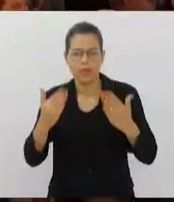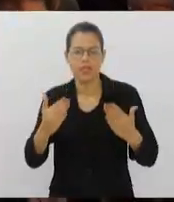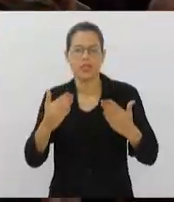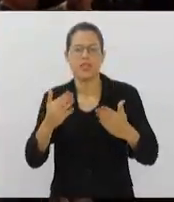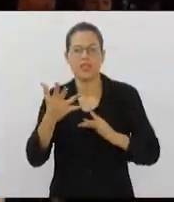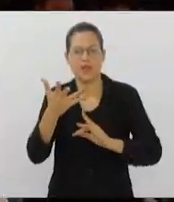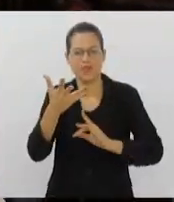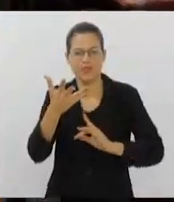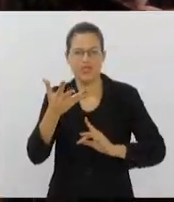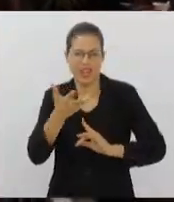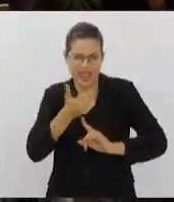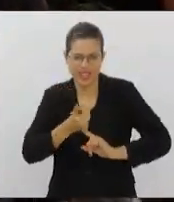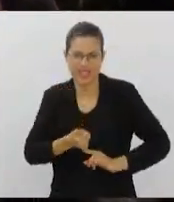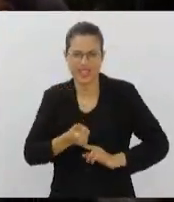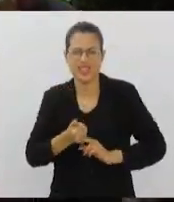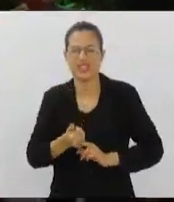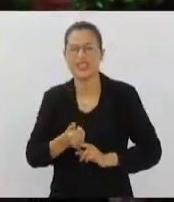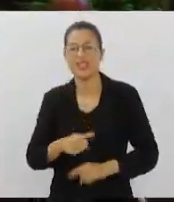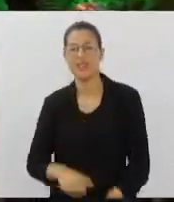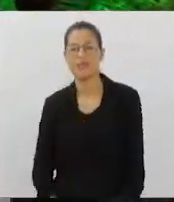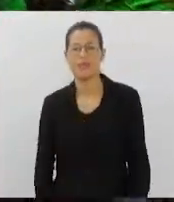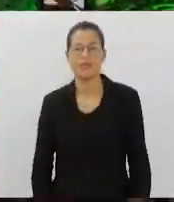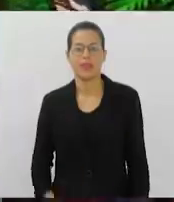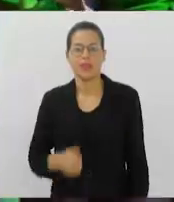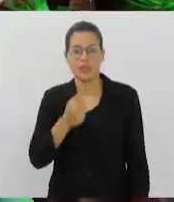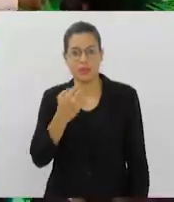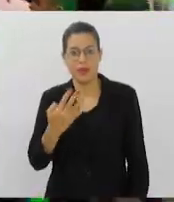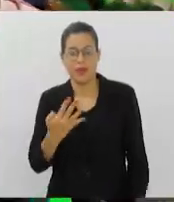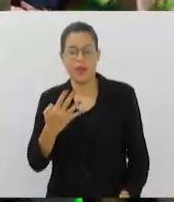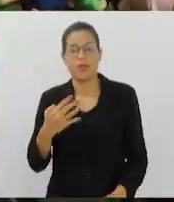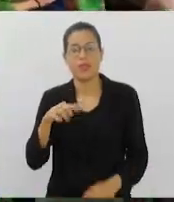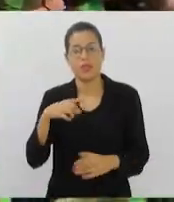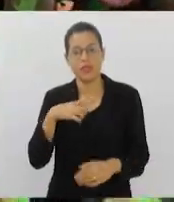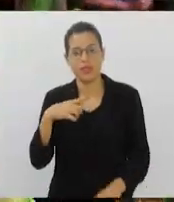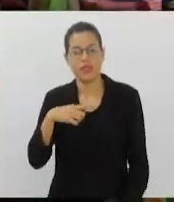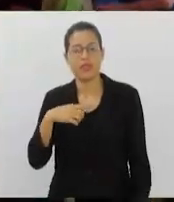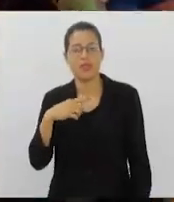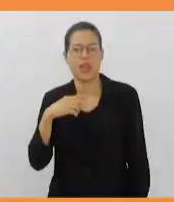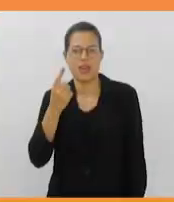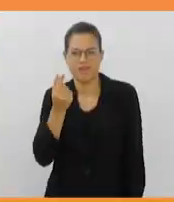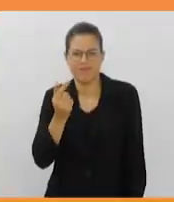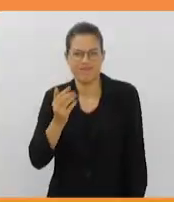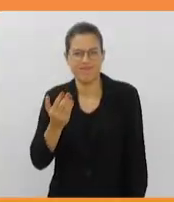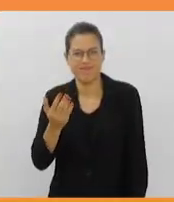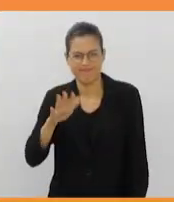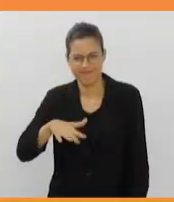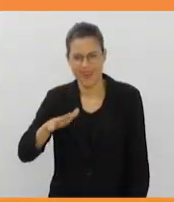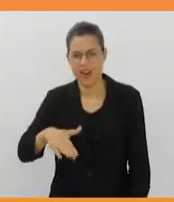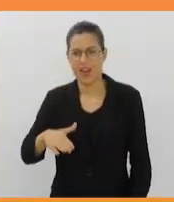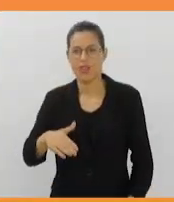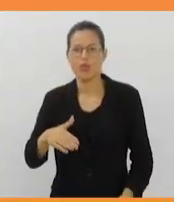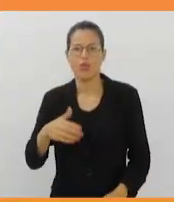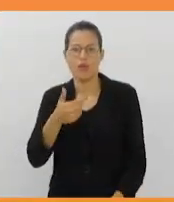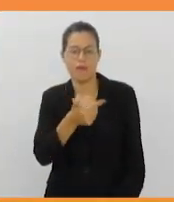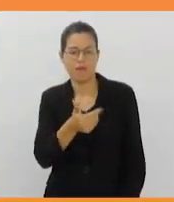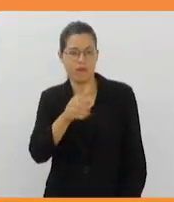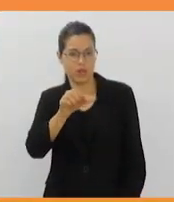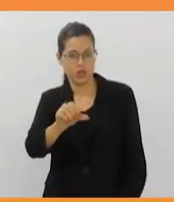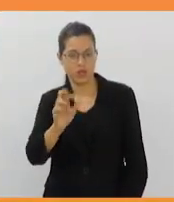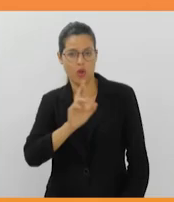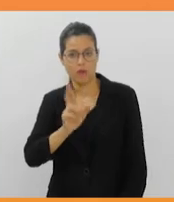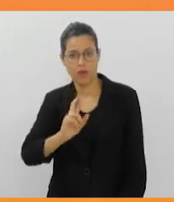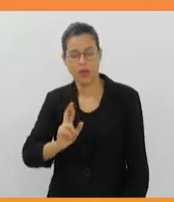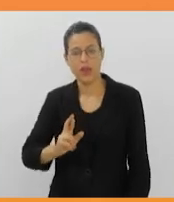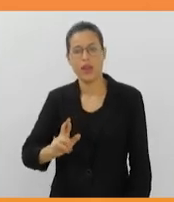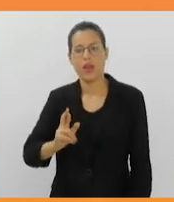Em sua 24ª edição, o Degusta Búzios continua com preços acessíveis. Os pratos custam R$ 29,00 e as